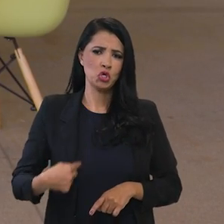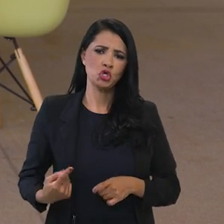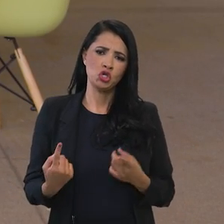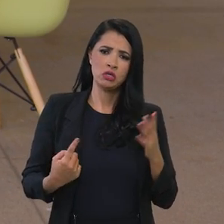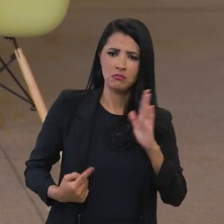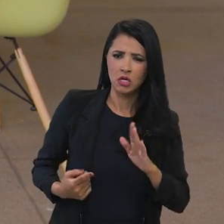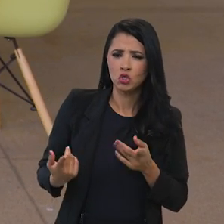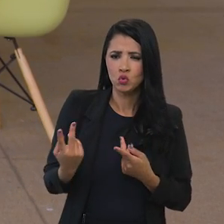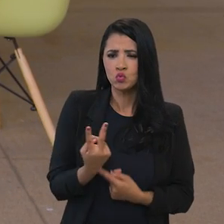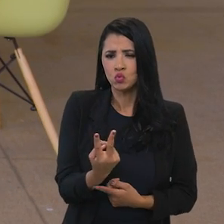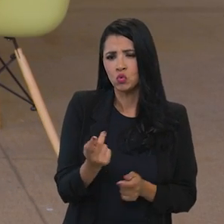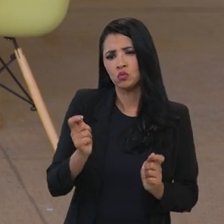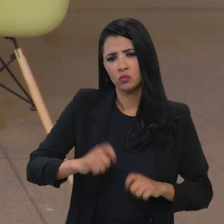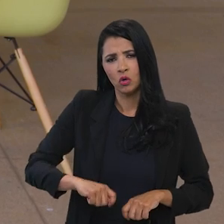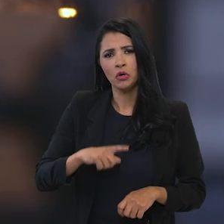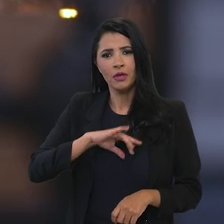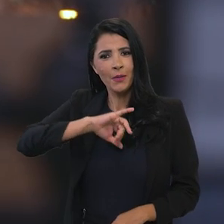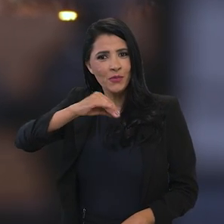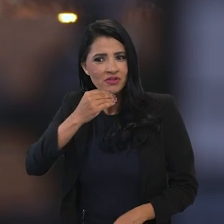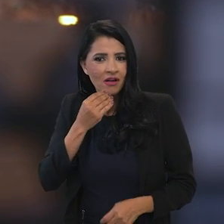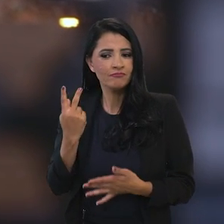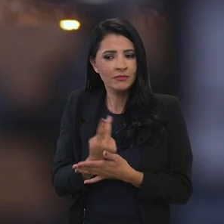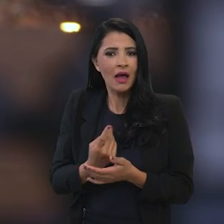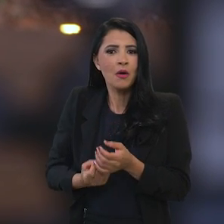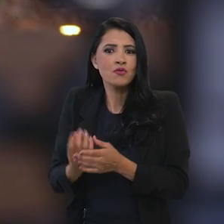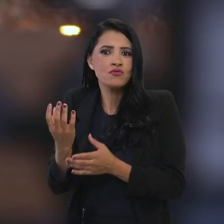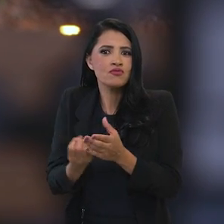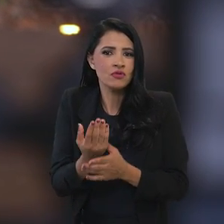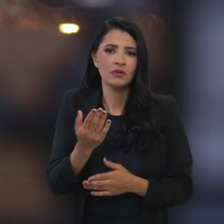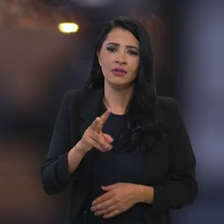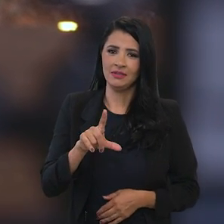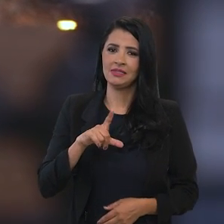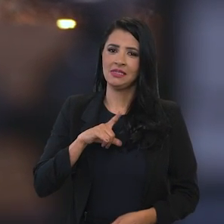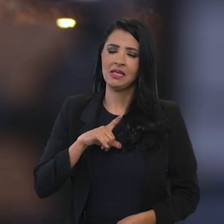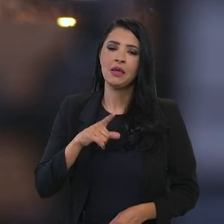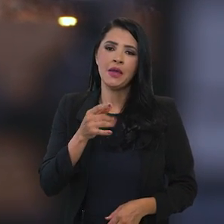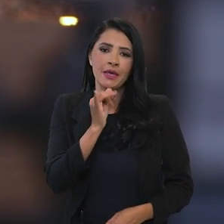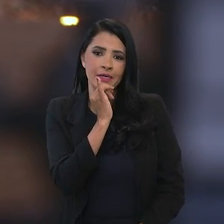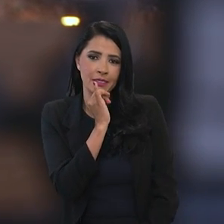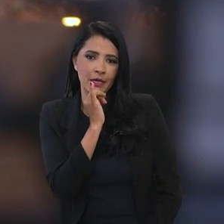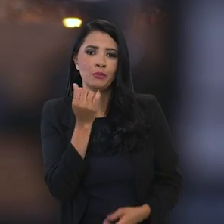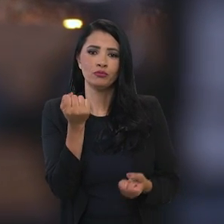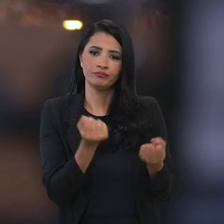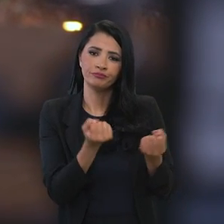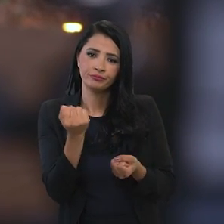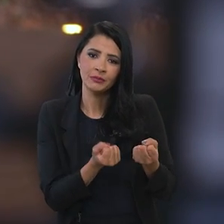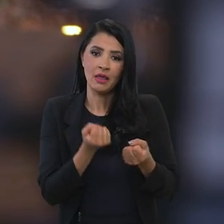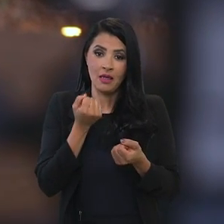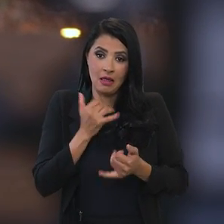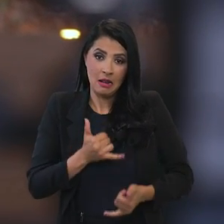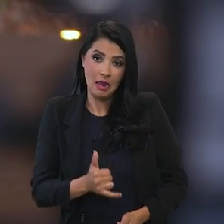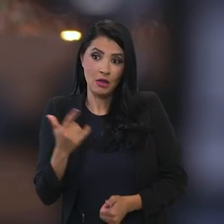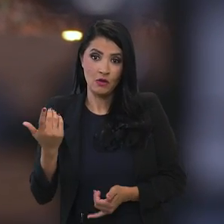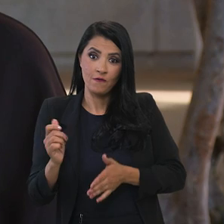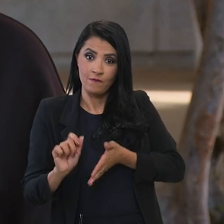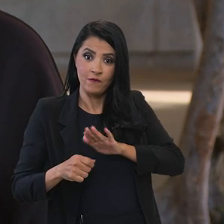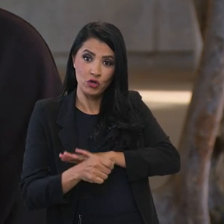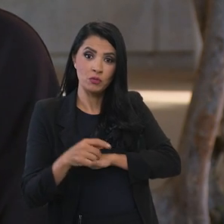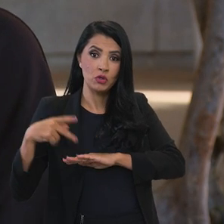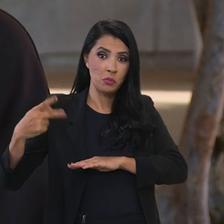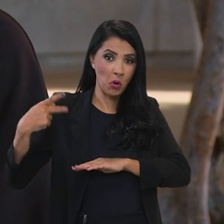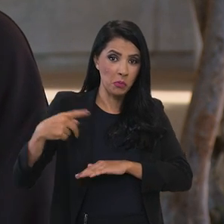oportunidades aqui mas oportunidades elas estão acontecendo por exemplo em veículos elétricos há investimentos chineses